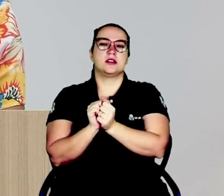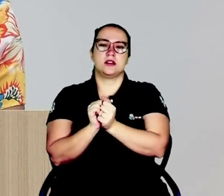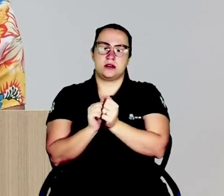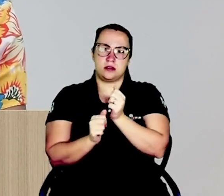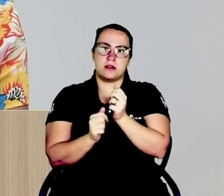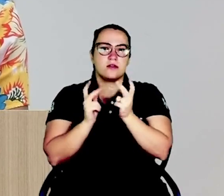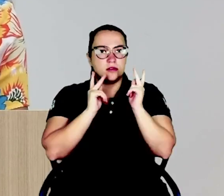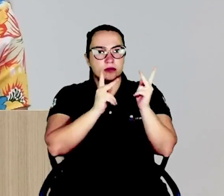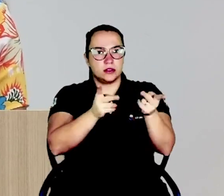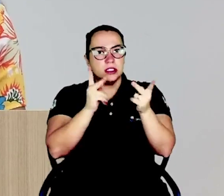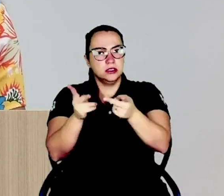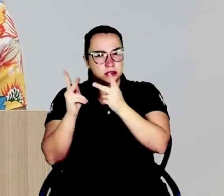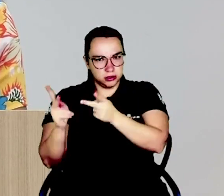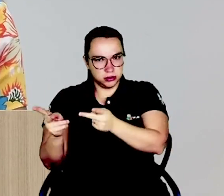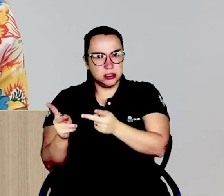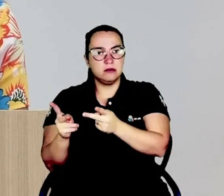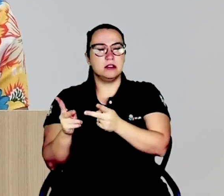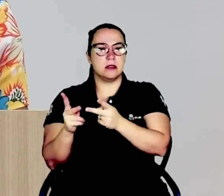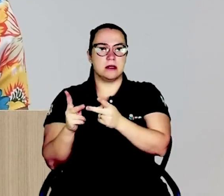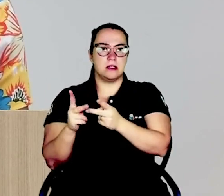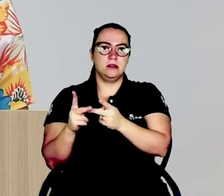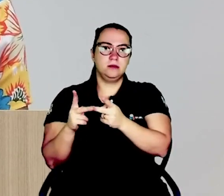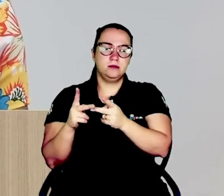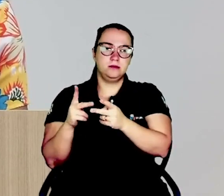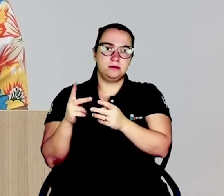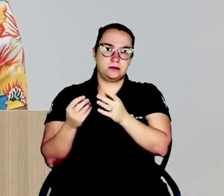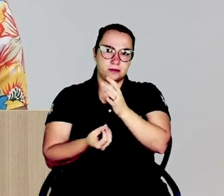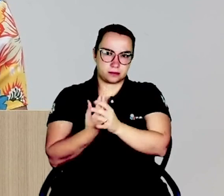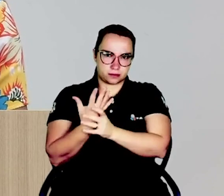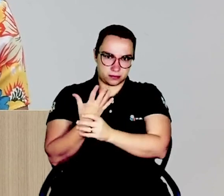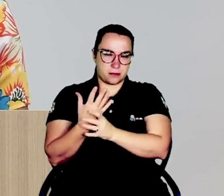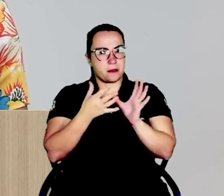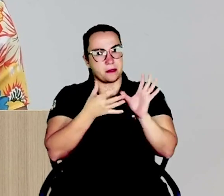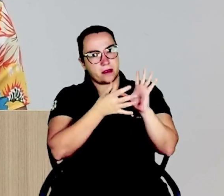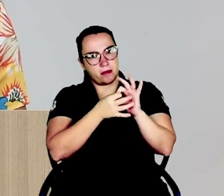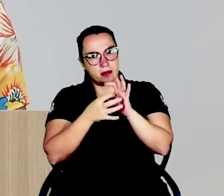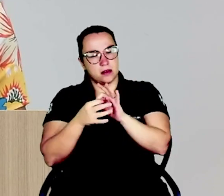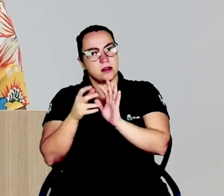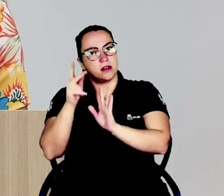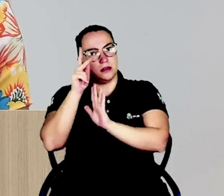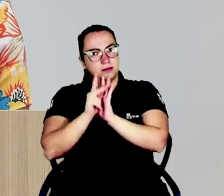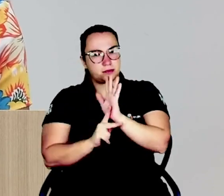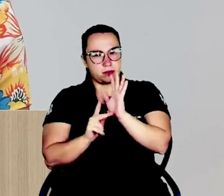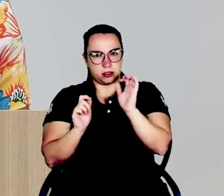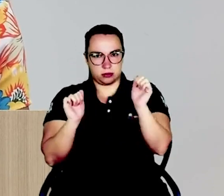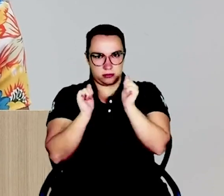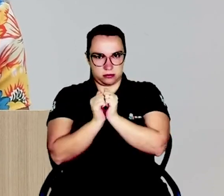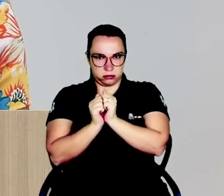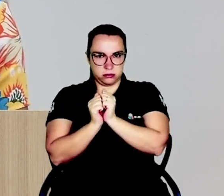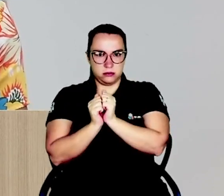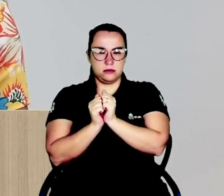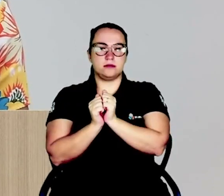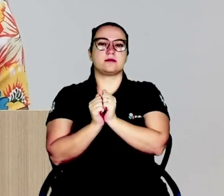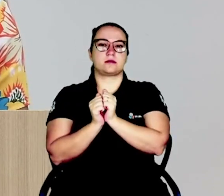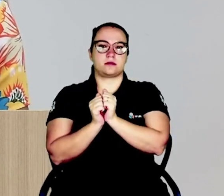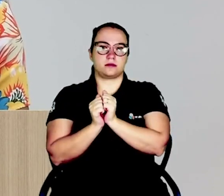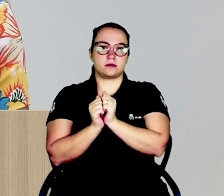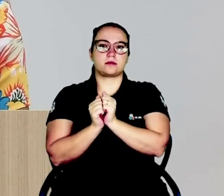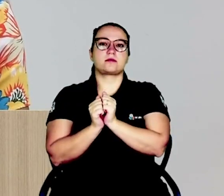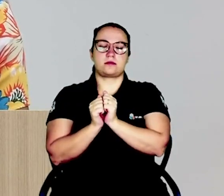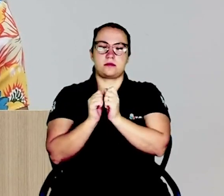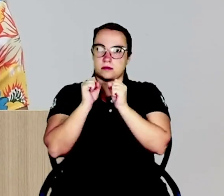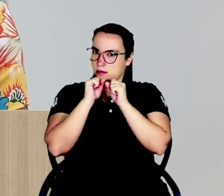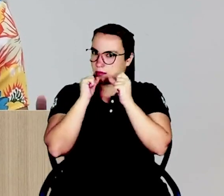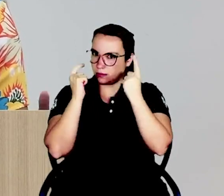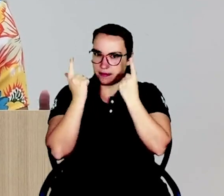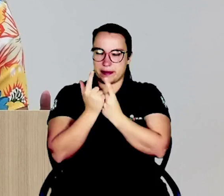visitas e estamos inseridas num contexto de projeto junto, que vai além da Câmara de Vereadores,